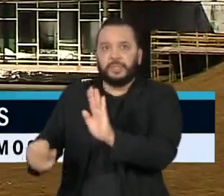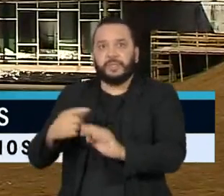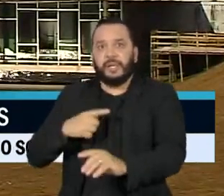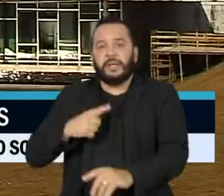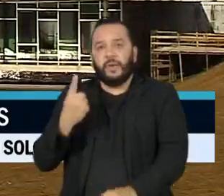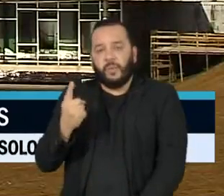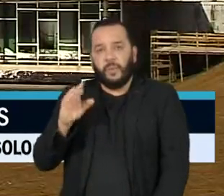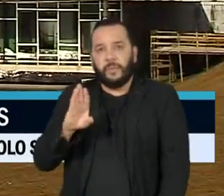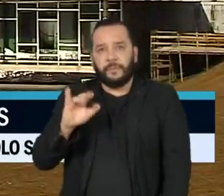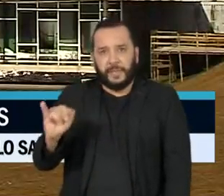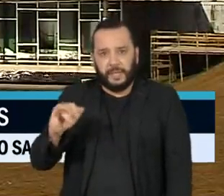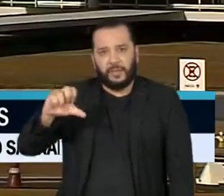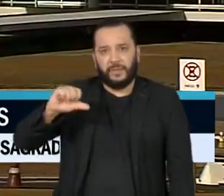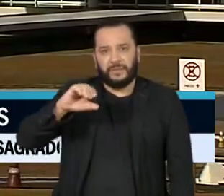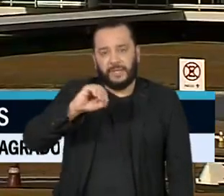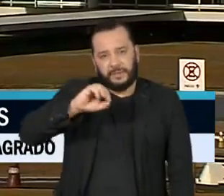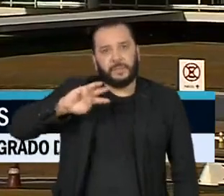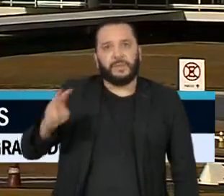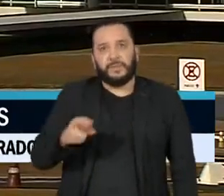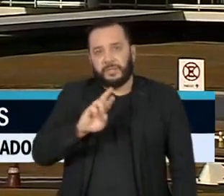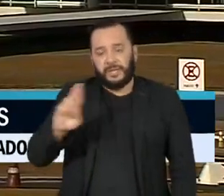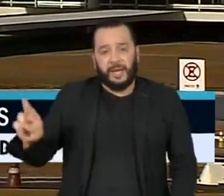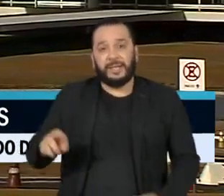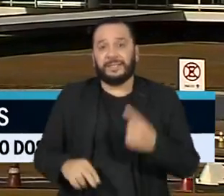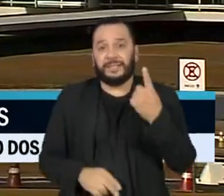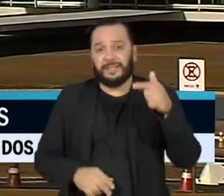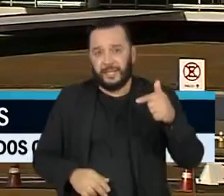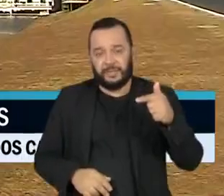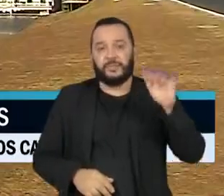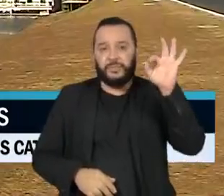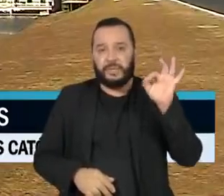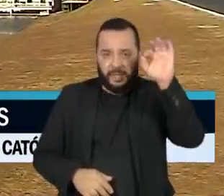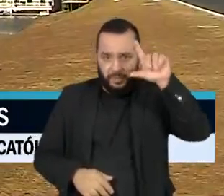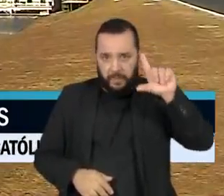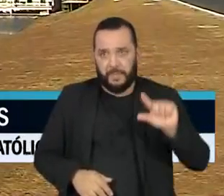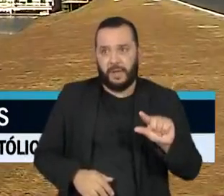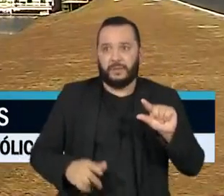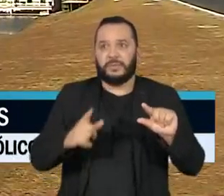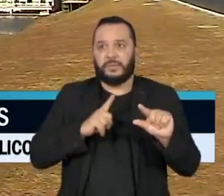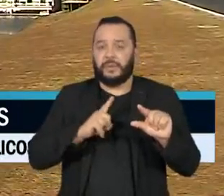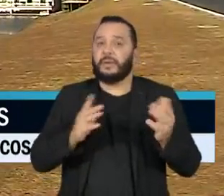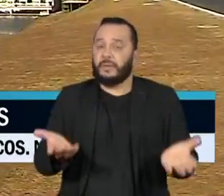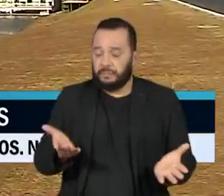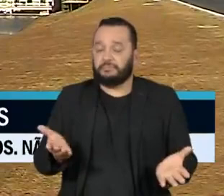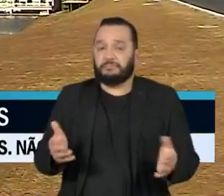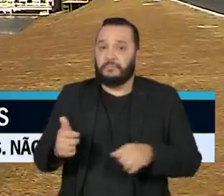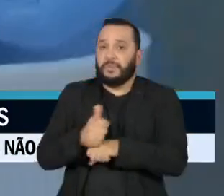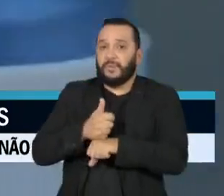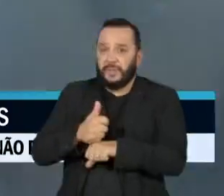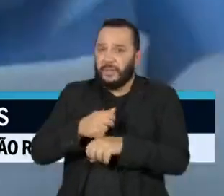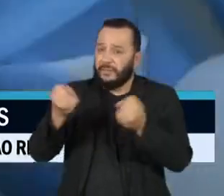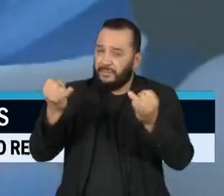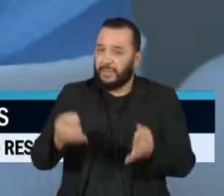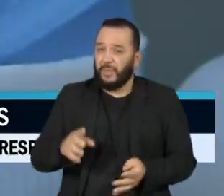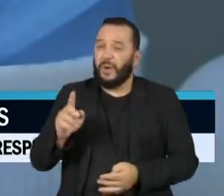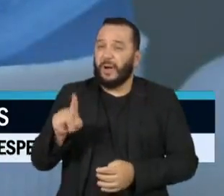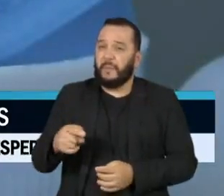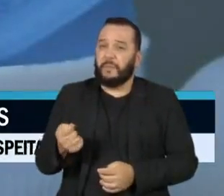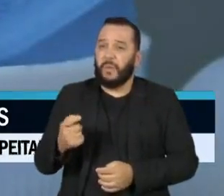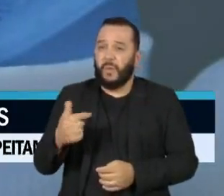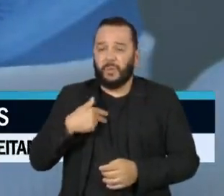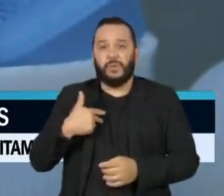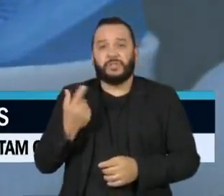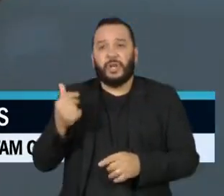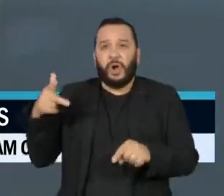bilhão e 900 milhões de reais, 17% a menos que este ano, o que, segundo especialistas, já é pouco. O corte